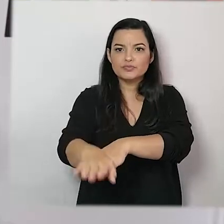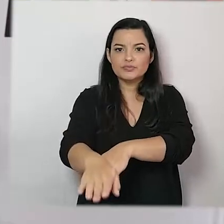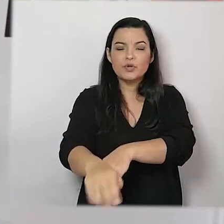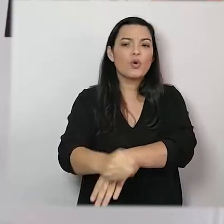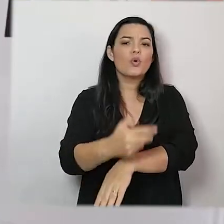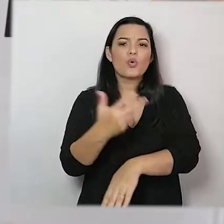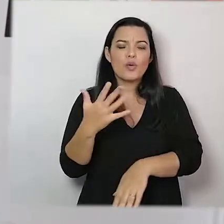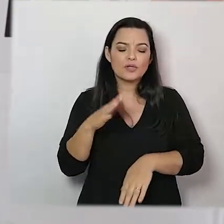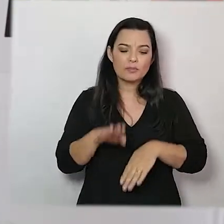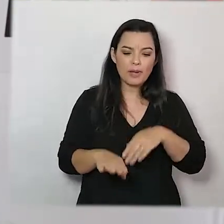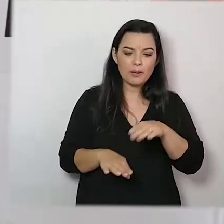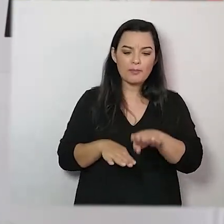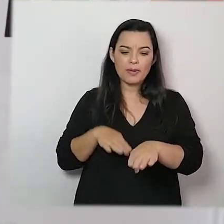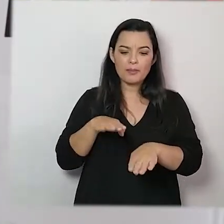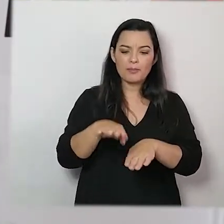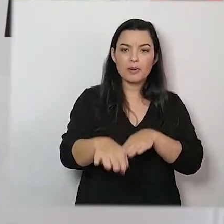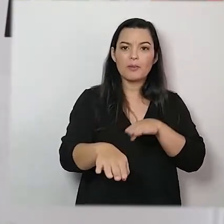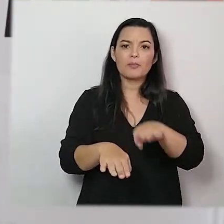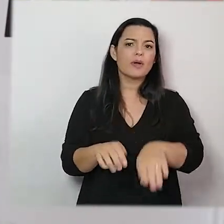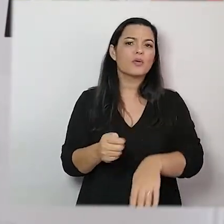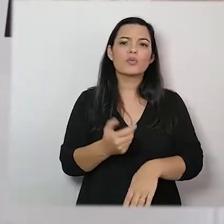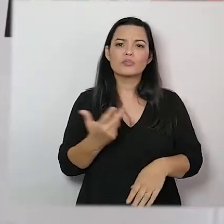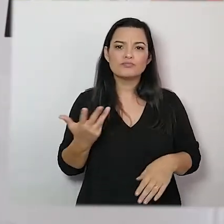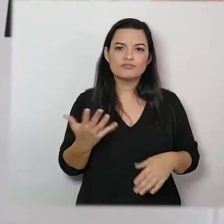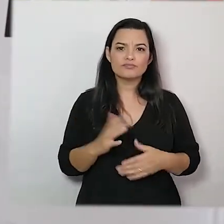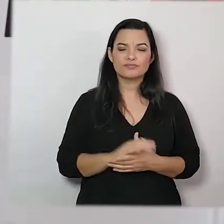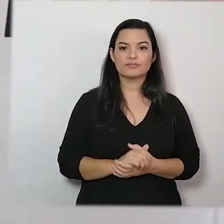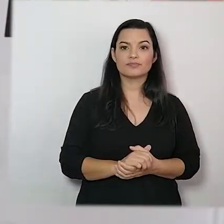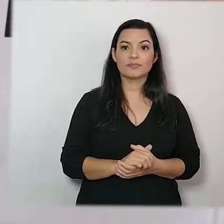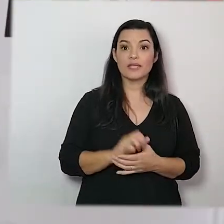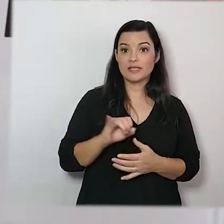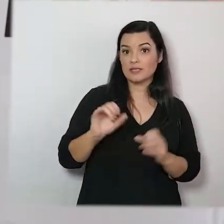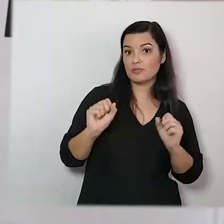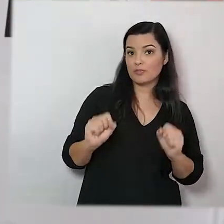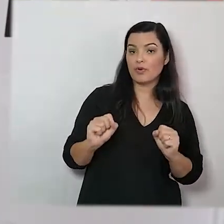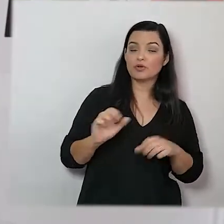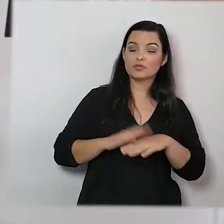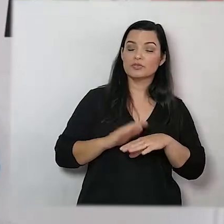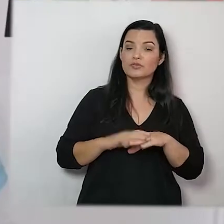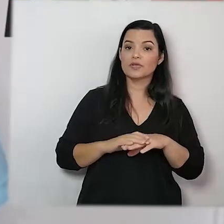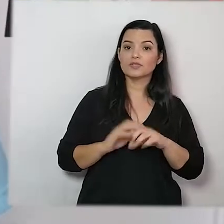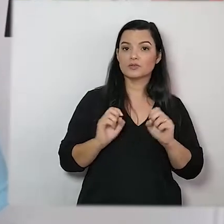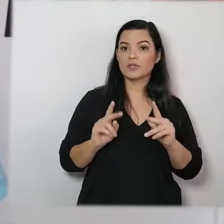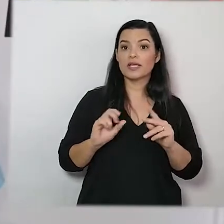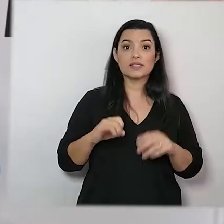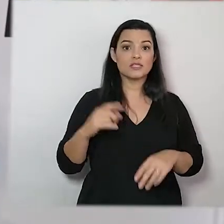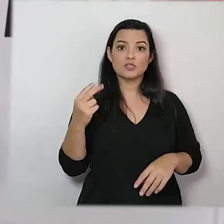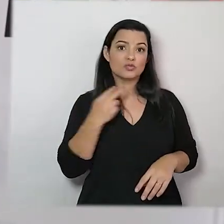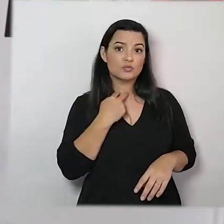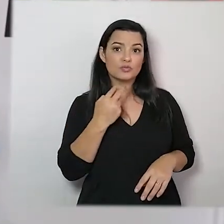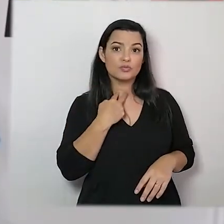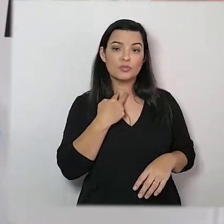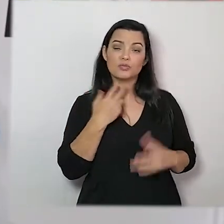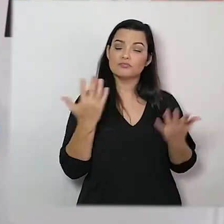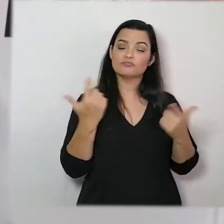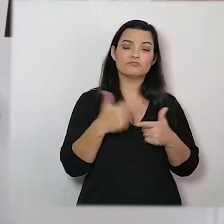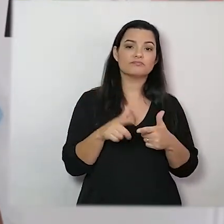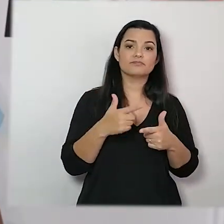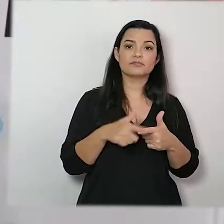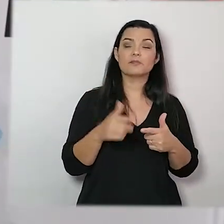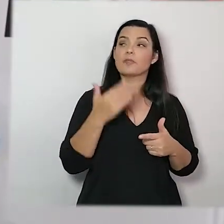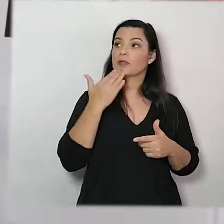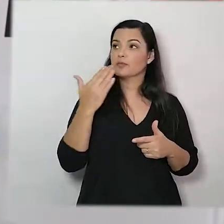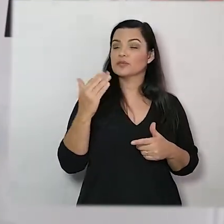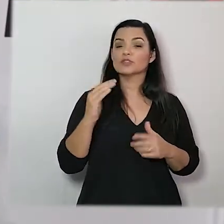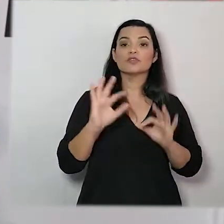sem preguiça, quem puder fazer dessa forma, tudo bem, quem não puder fazer dessa forma, eu peço para